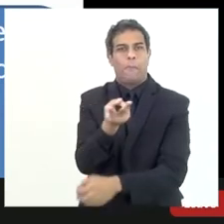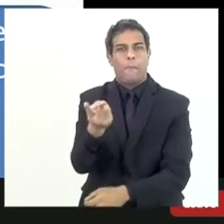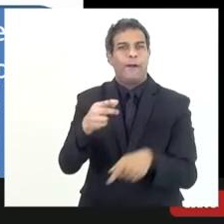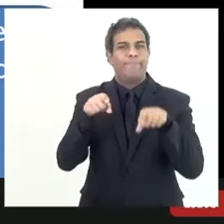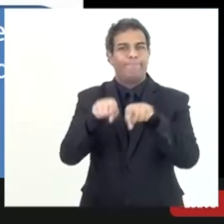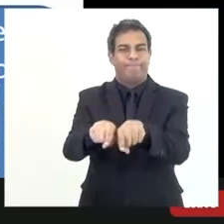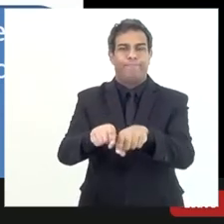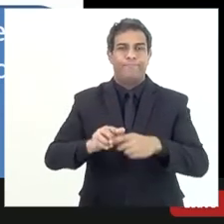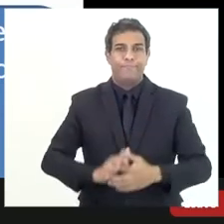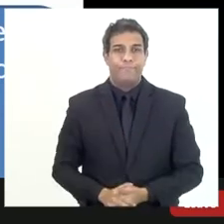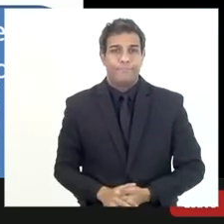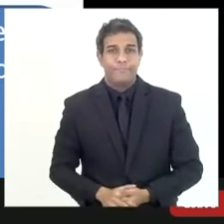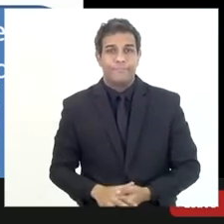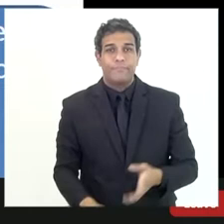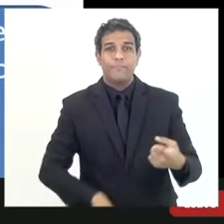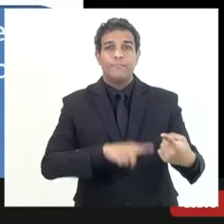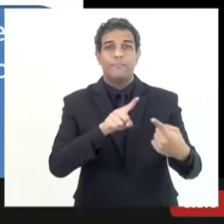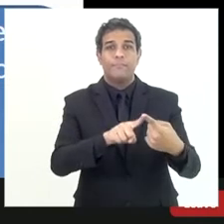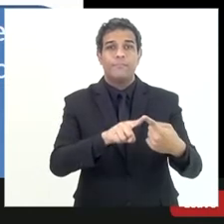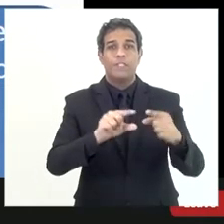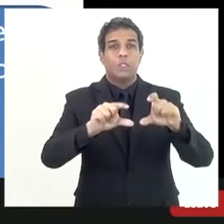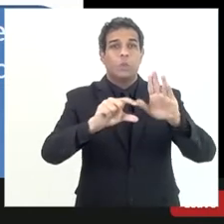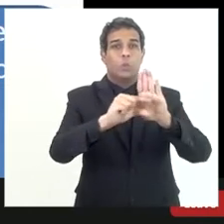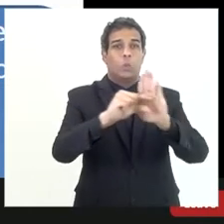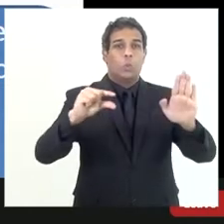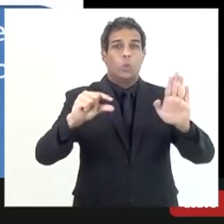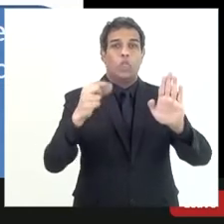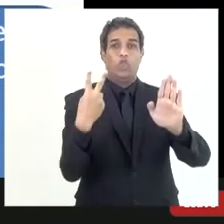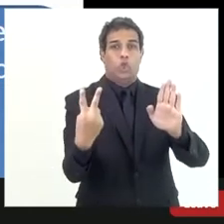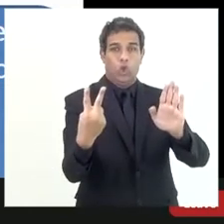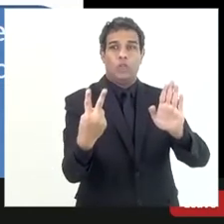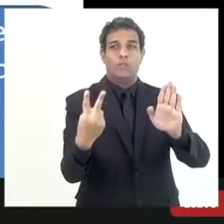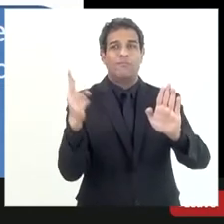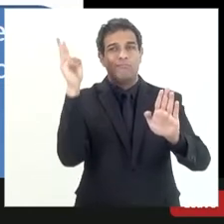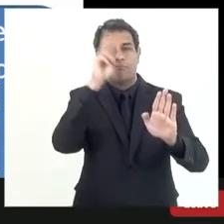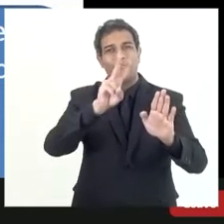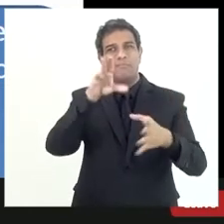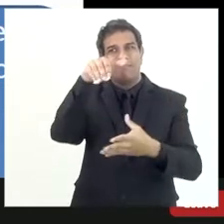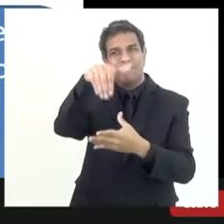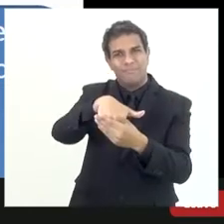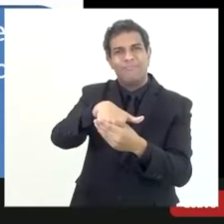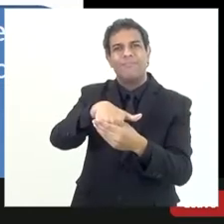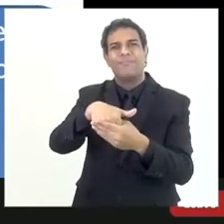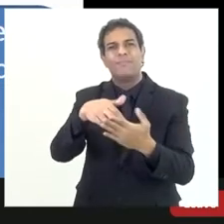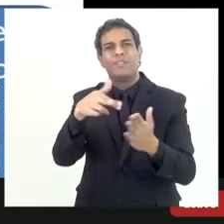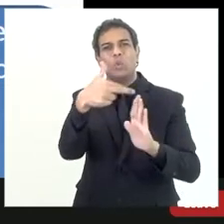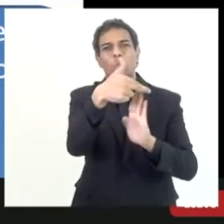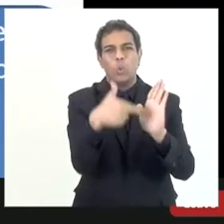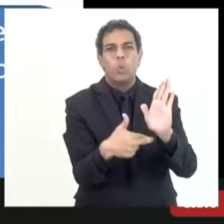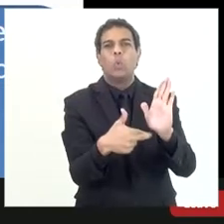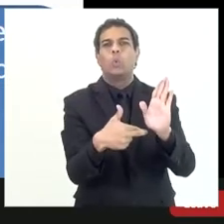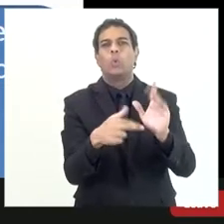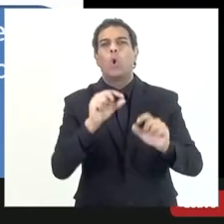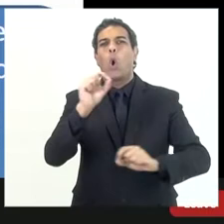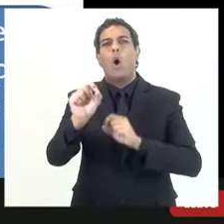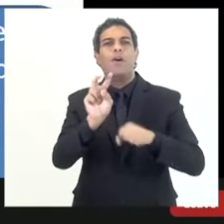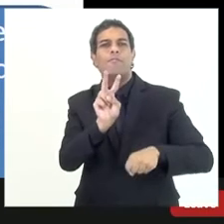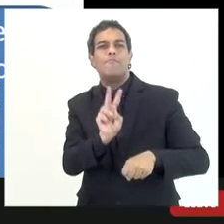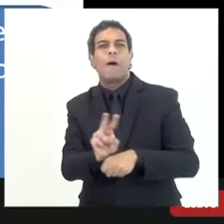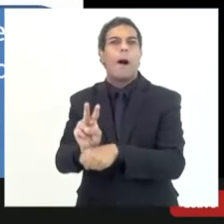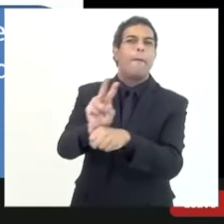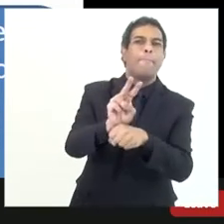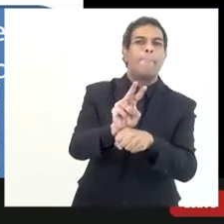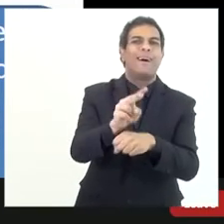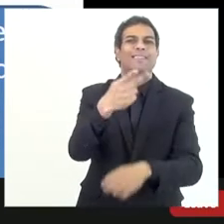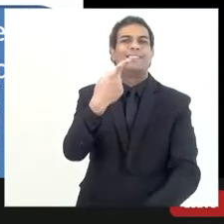então esse item 2.4.2 do voto ele foi oriundo do relatório de auditoria né da auditoria